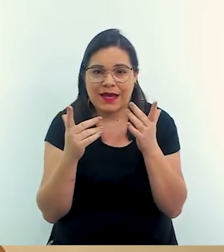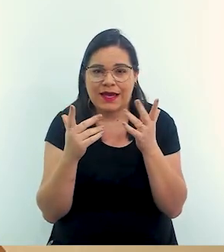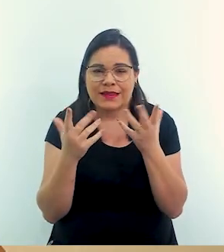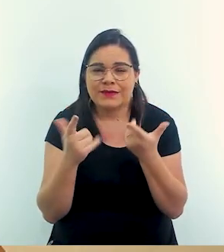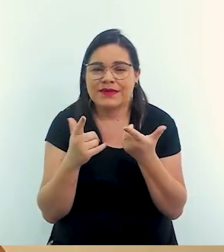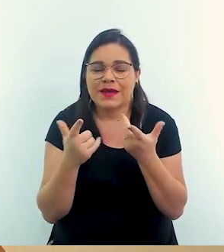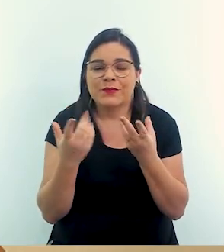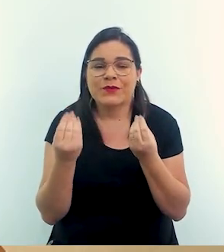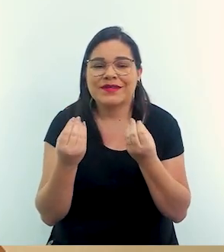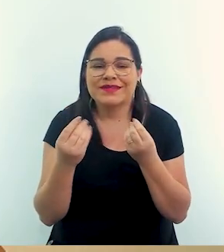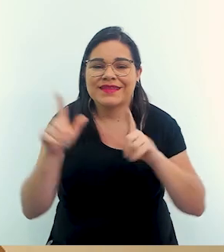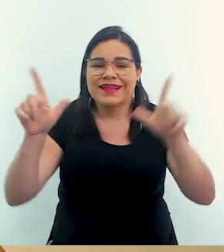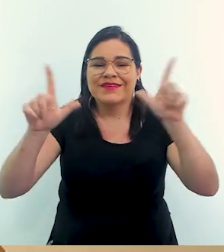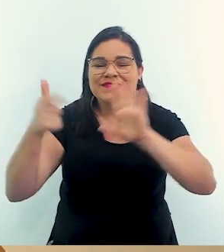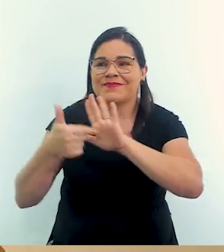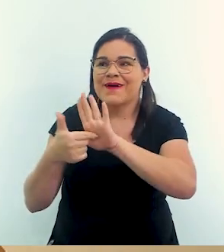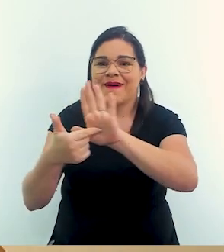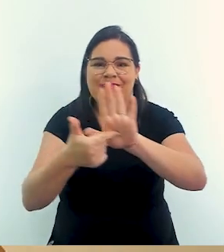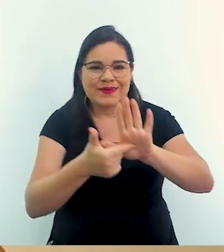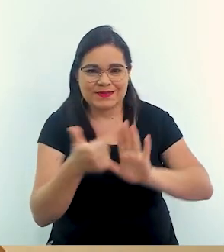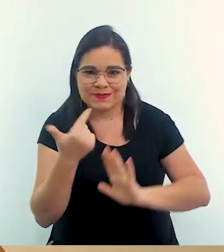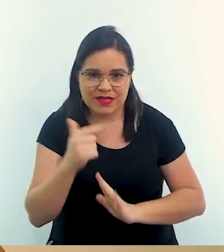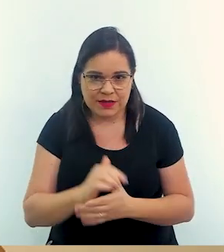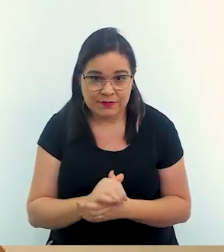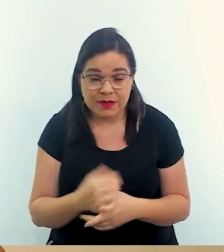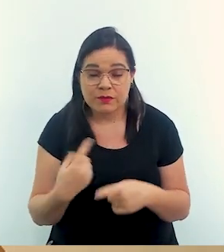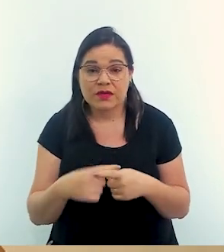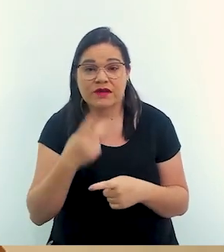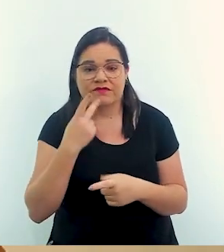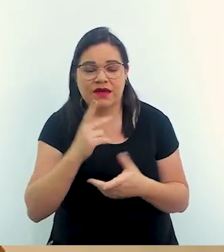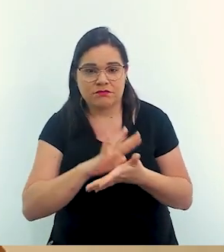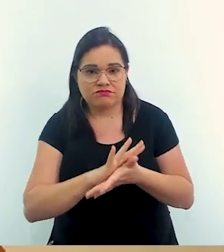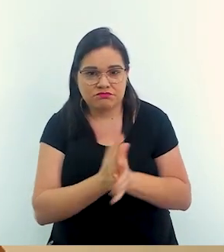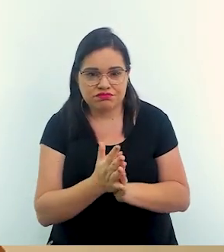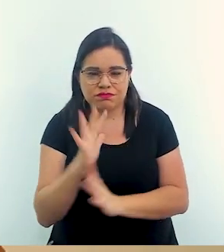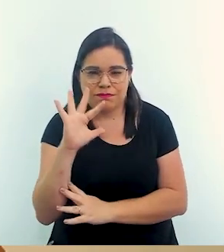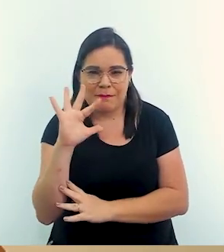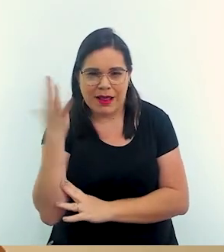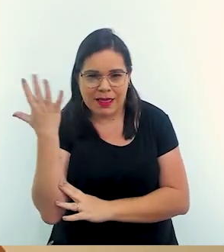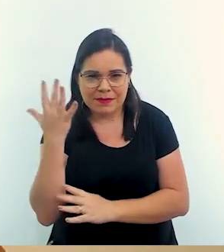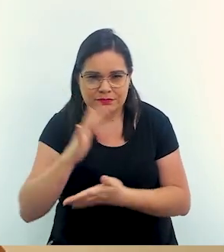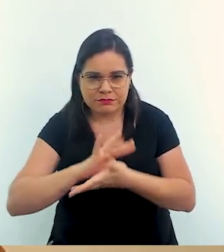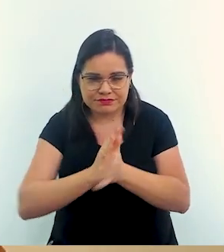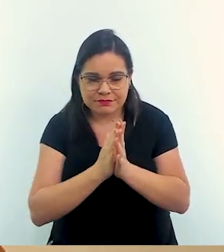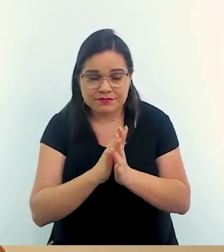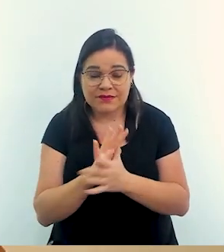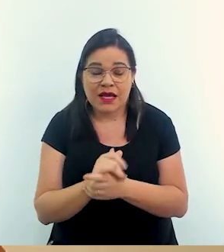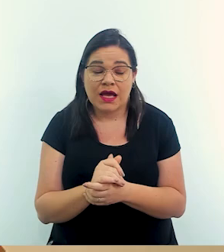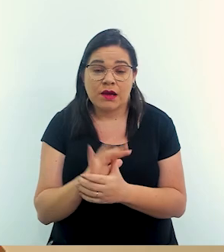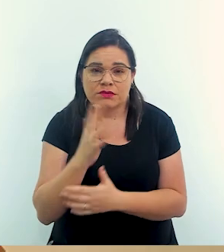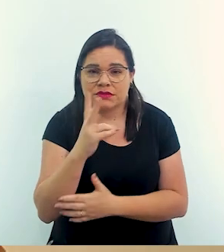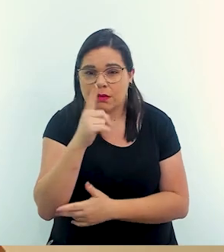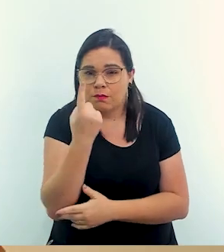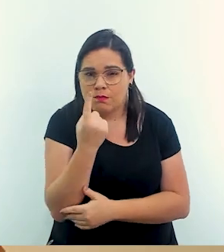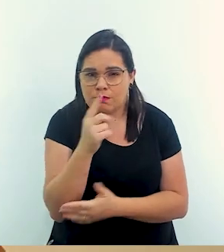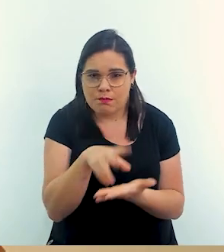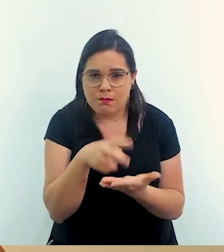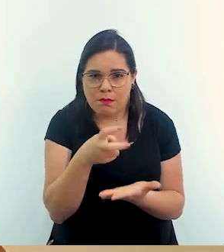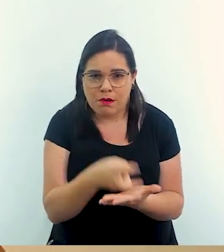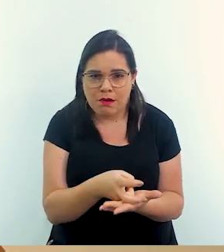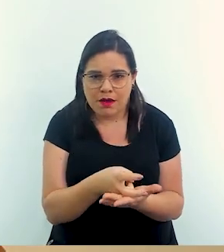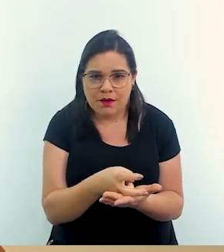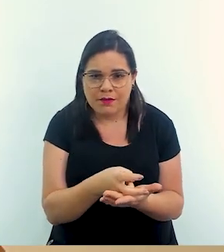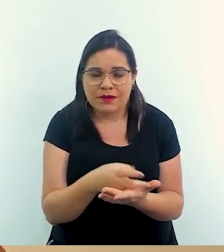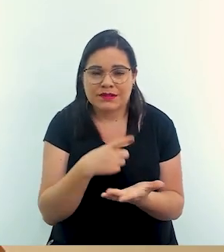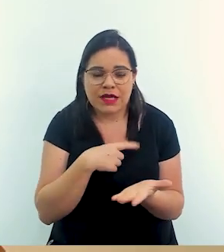não tem tanta mídia em cima disso. Sim, sim. Porque quando a gente trata do desastre, quando, infelizmente, acontece uma morte,